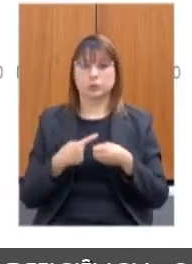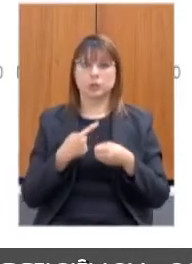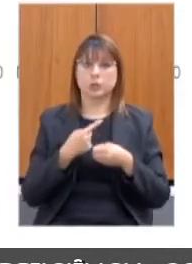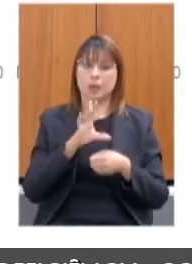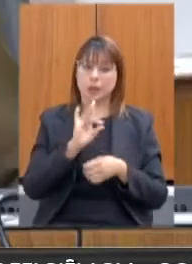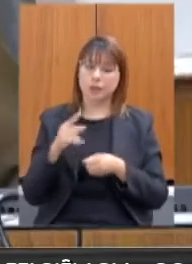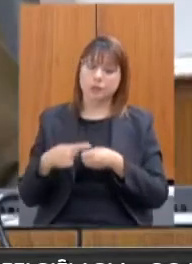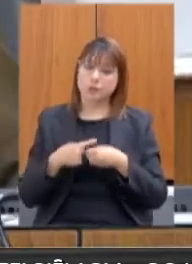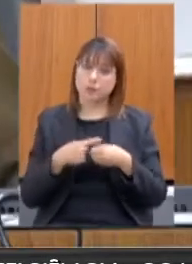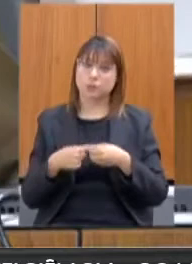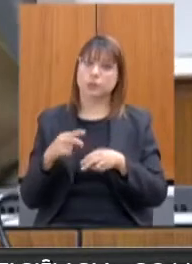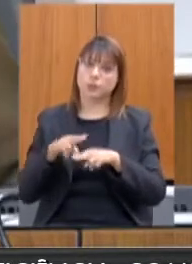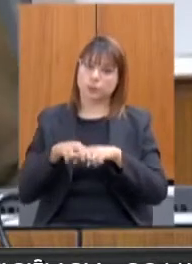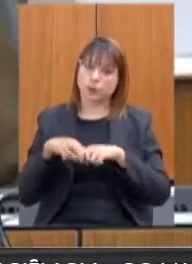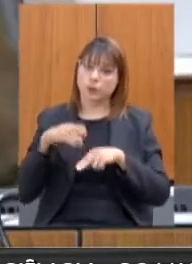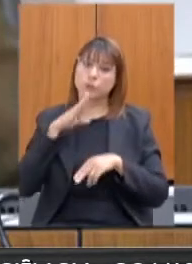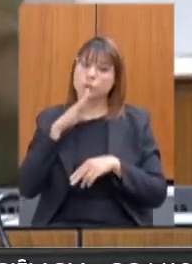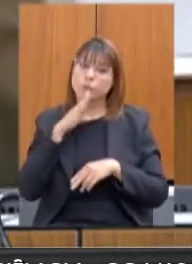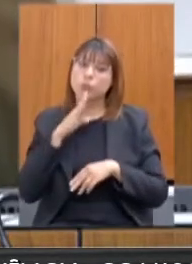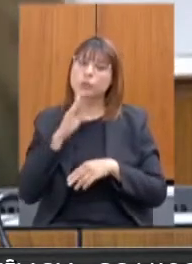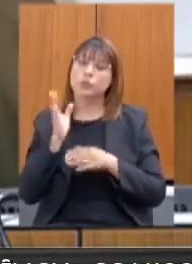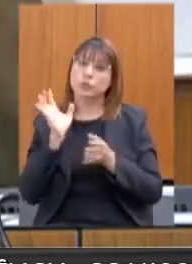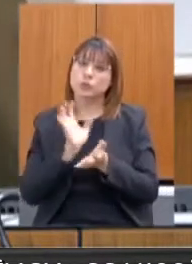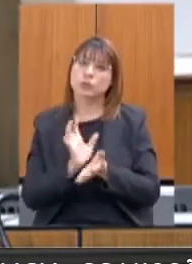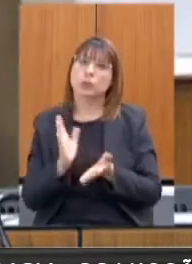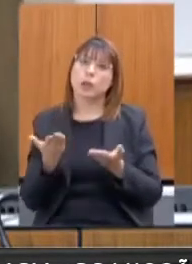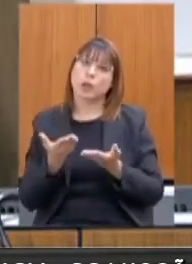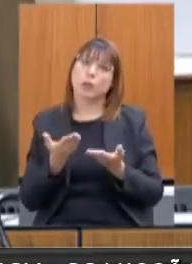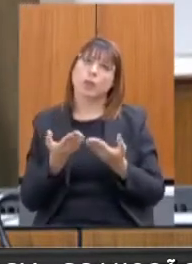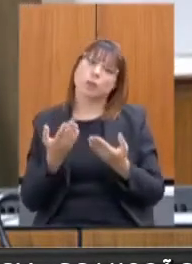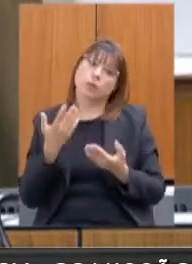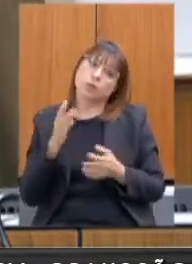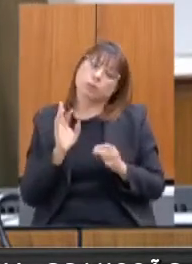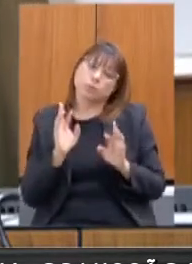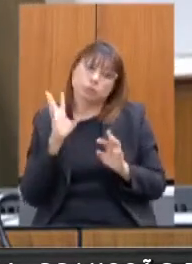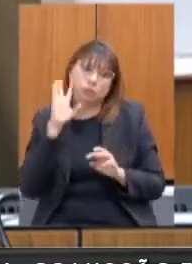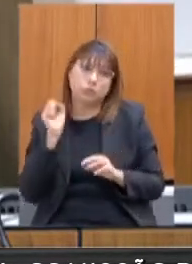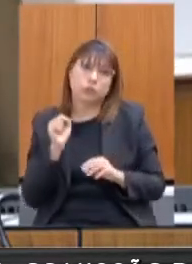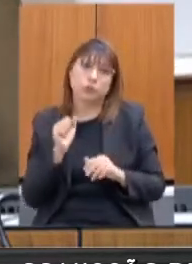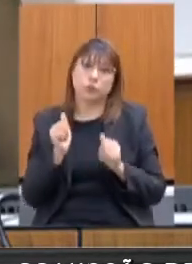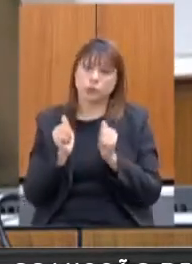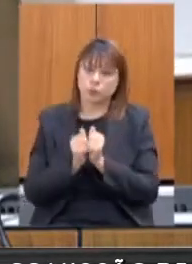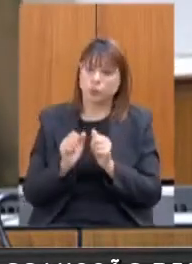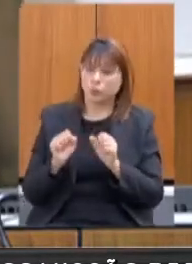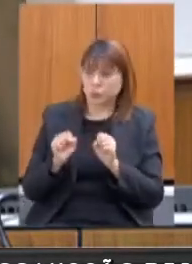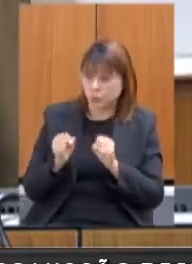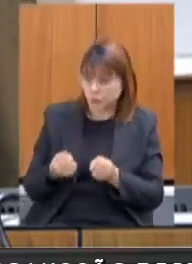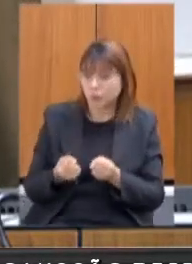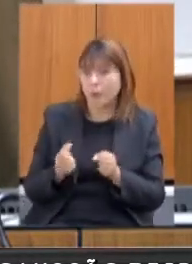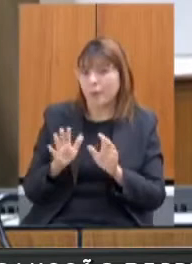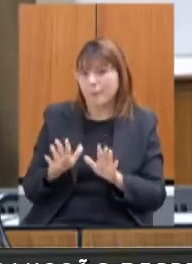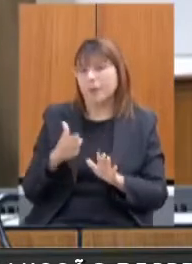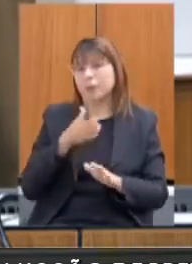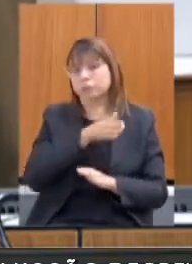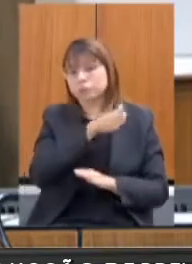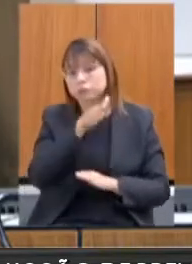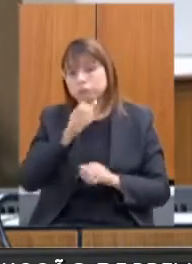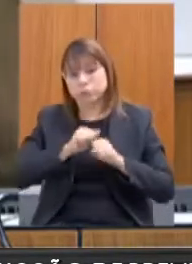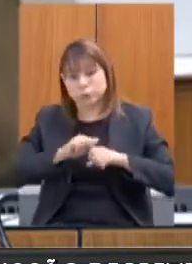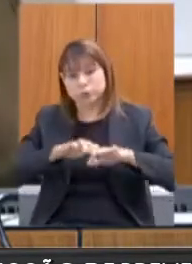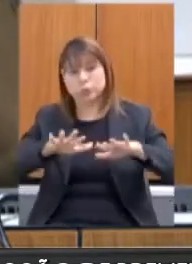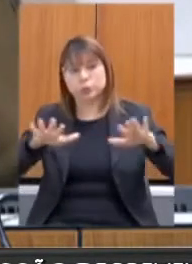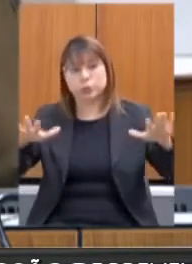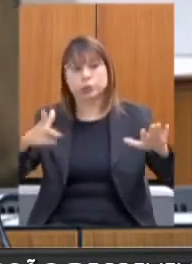que a partir de dezembro, agora, a gente já possa ir para o território, lógico, com toda segurança, para dar mais